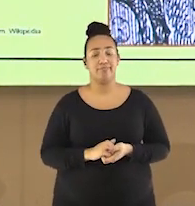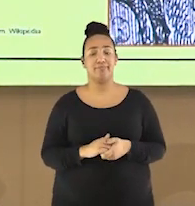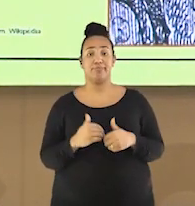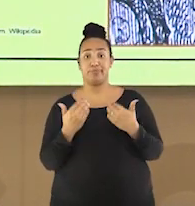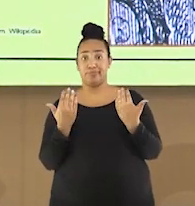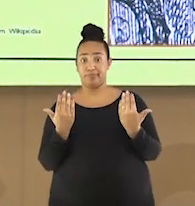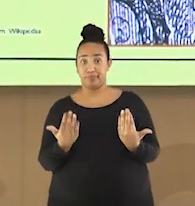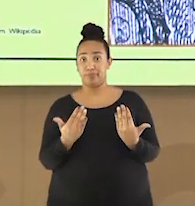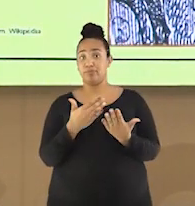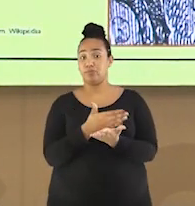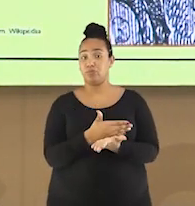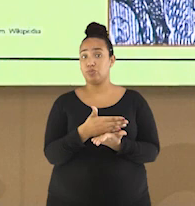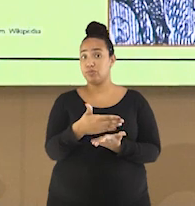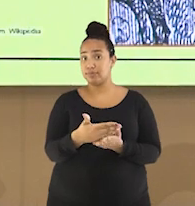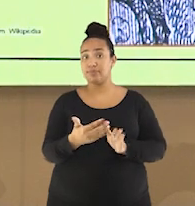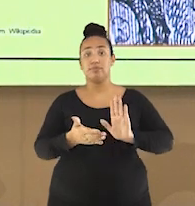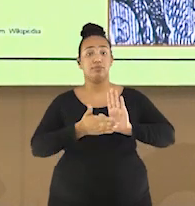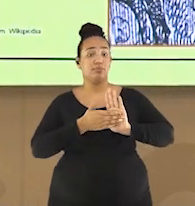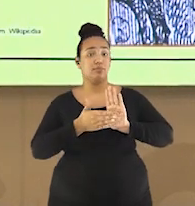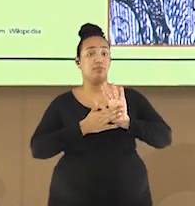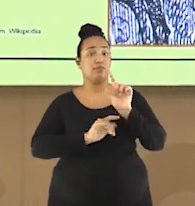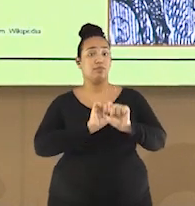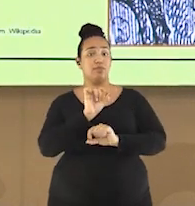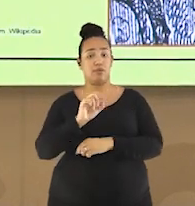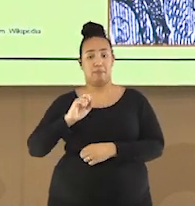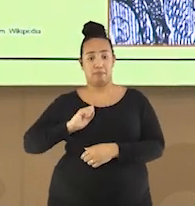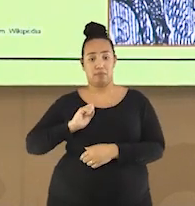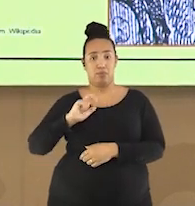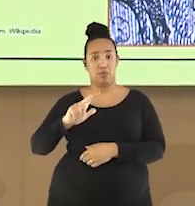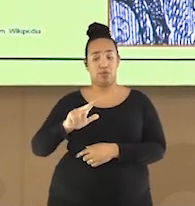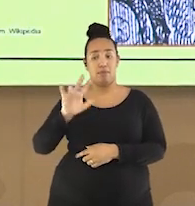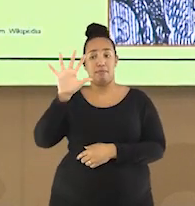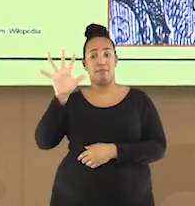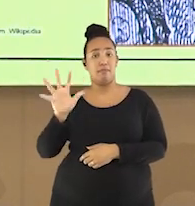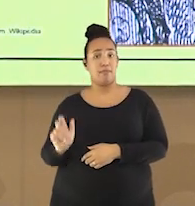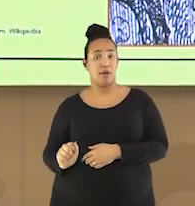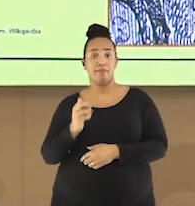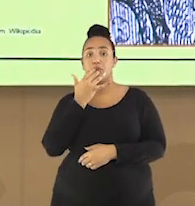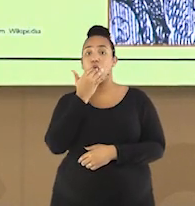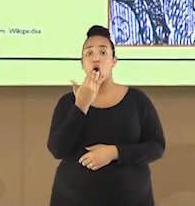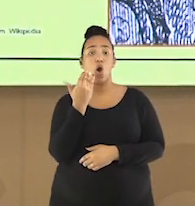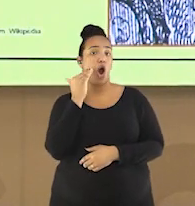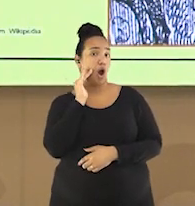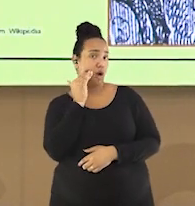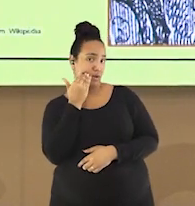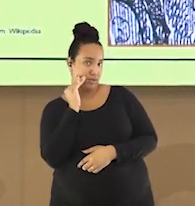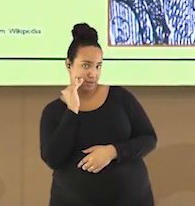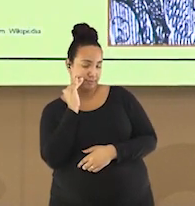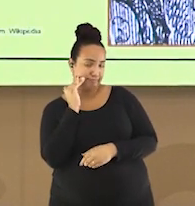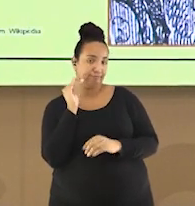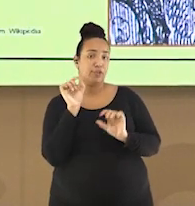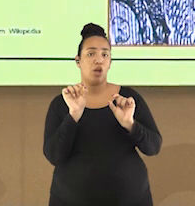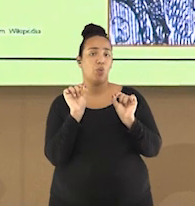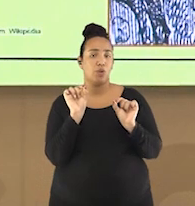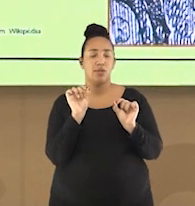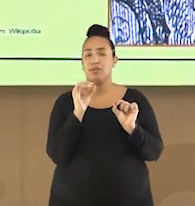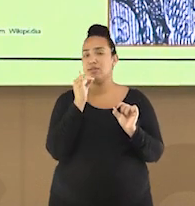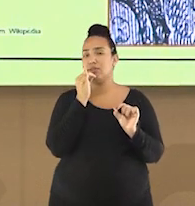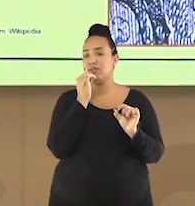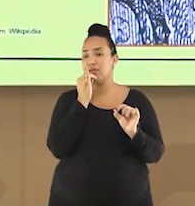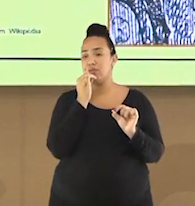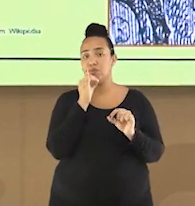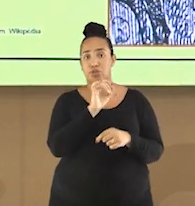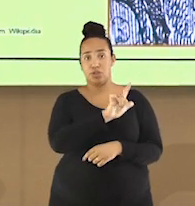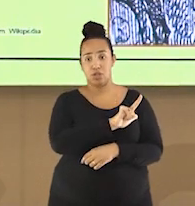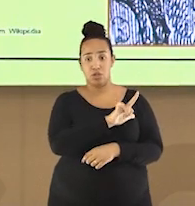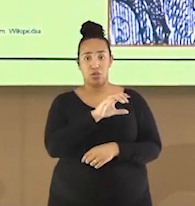Inicialmente, foi proposto por Portugal o mapa cor-de-rosa, que sugeria a criação de um domínio que unificasse de